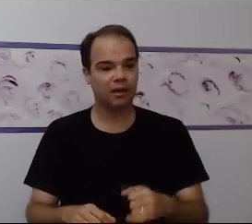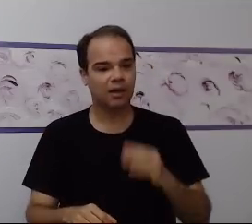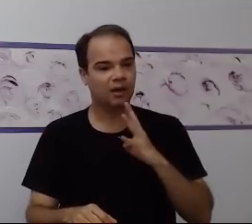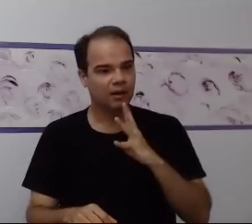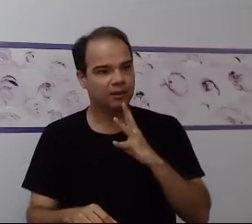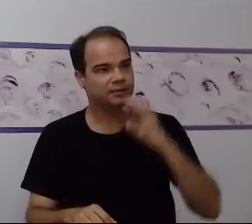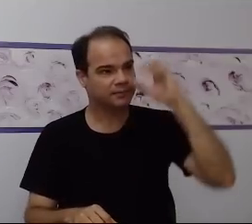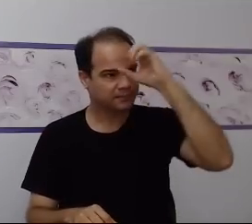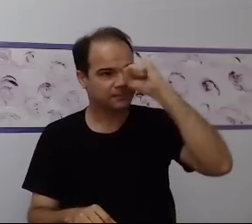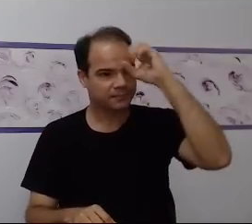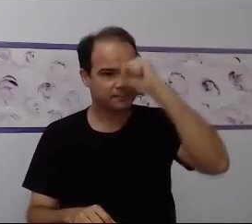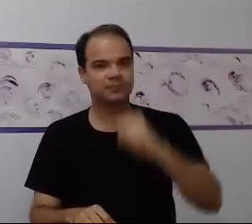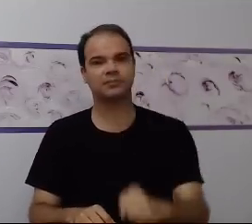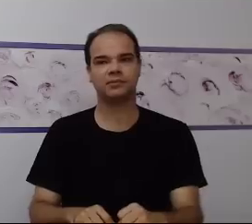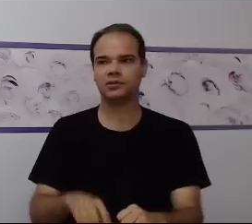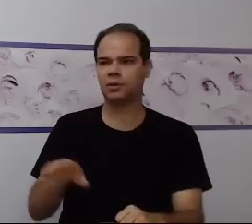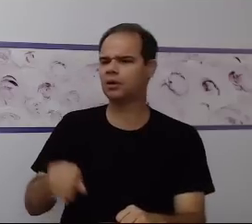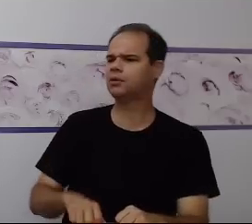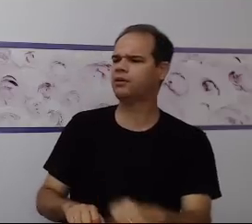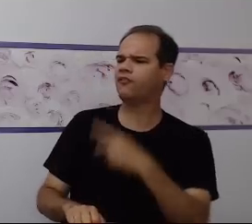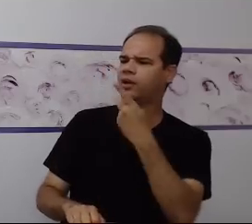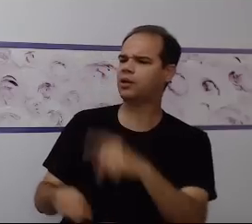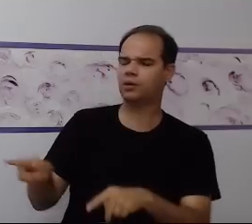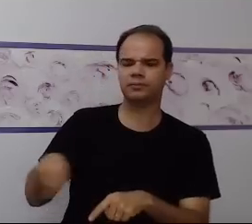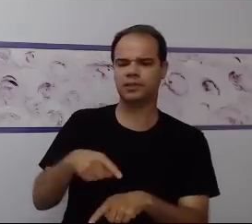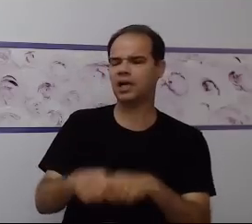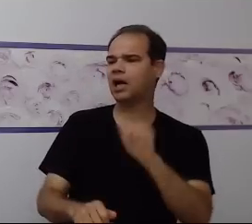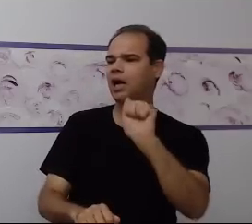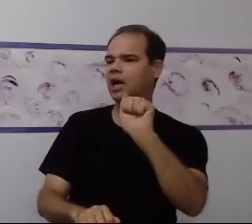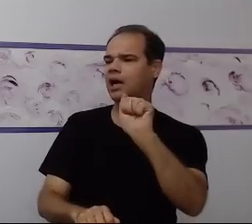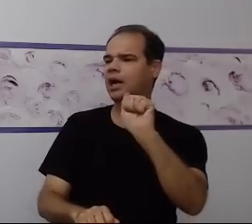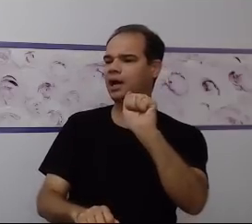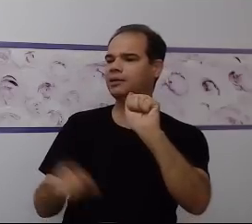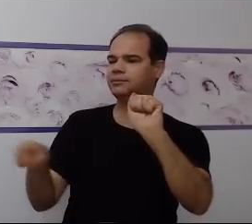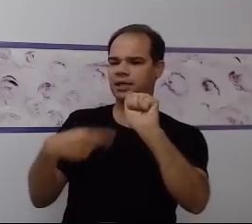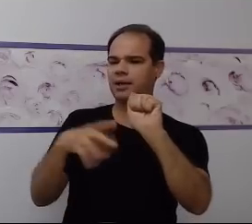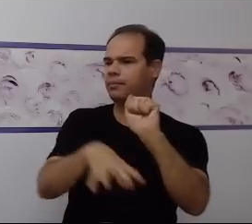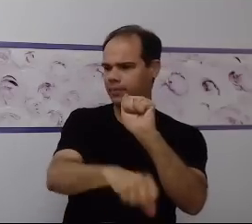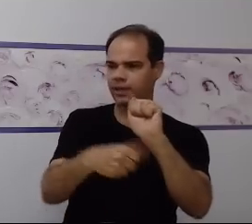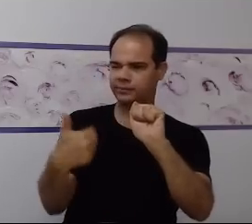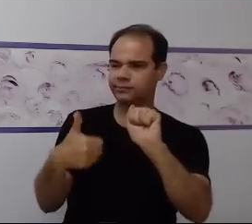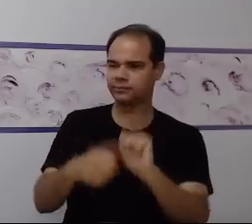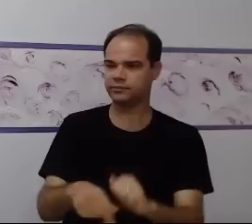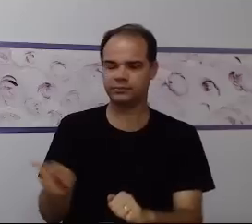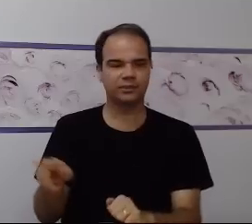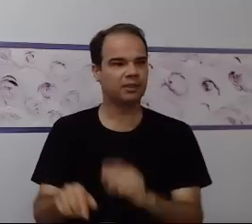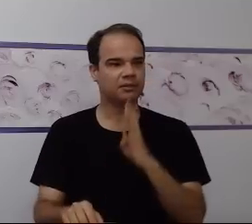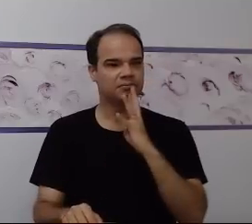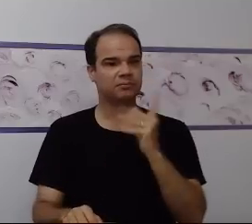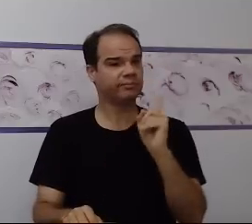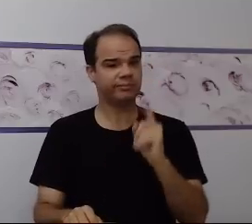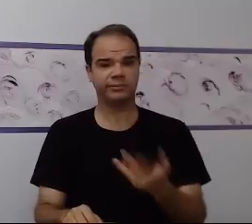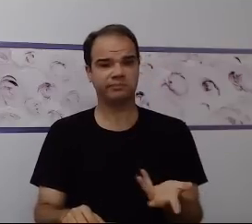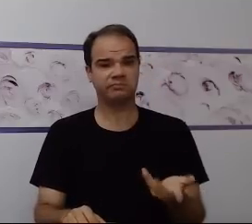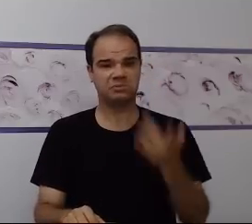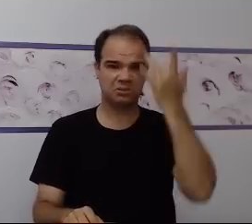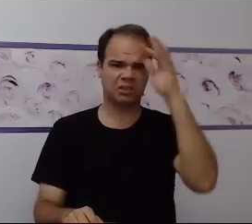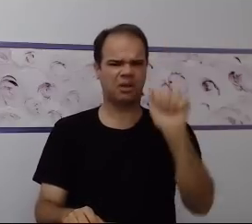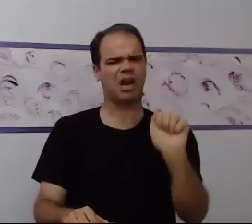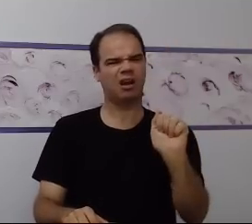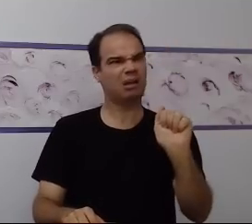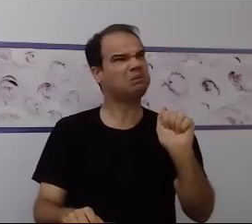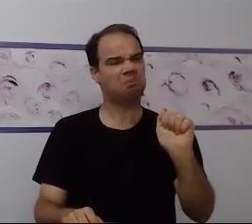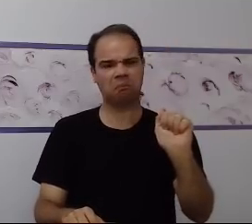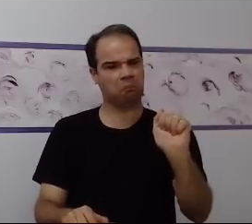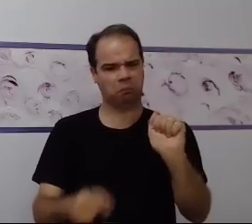chegar para essa criança e já falar direto, ó, pega a letra A para a professora, entendeu? Então, eu trabalho outros recursos primeiro